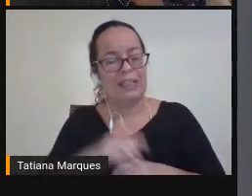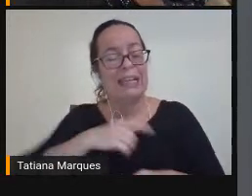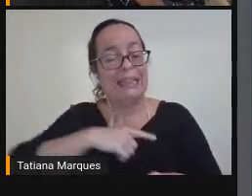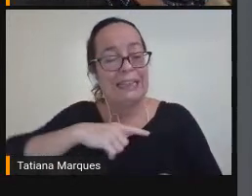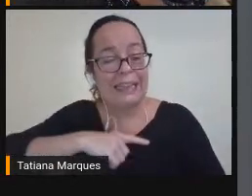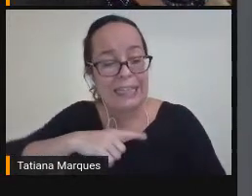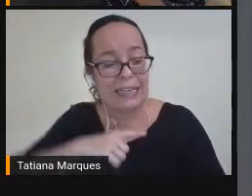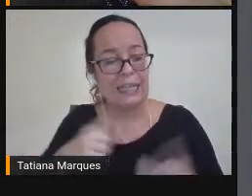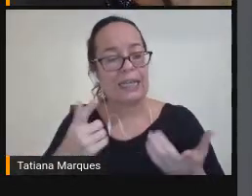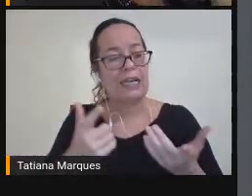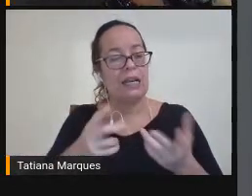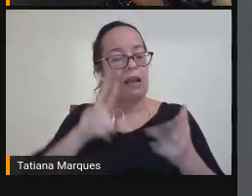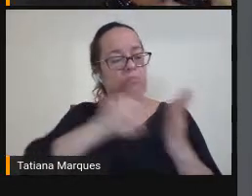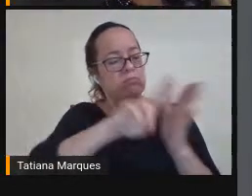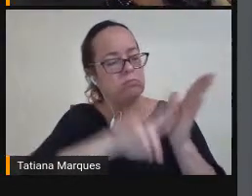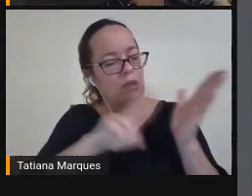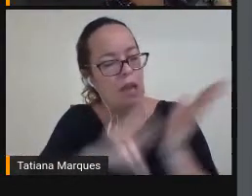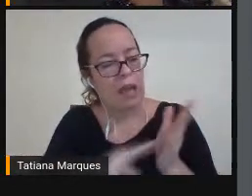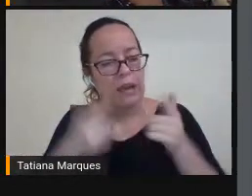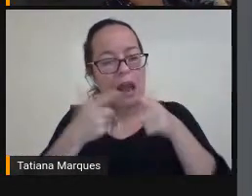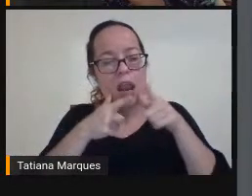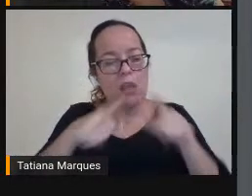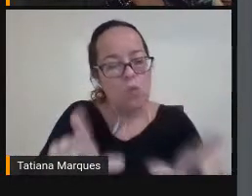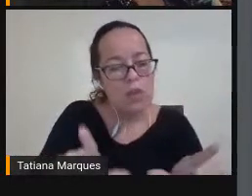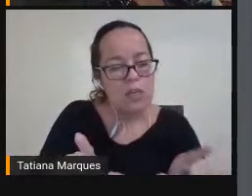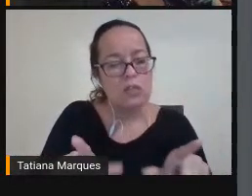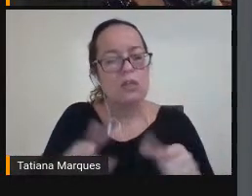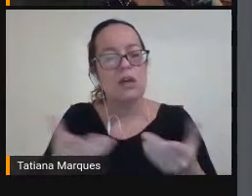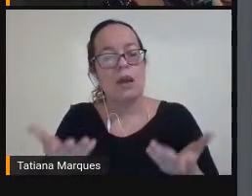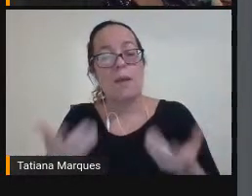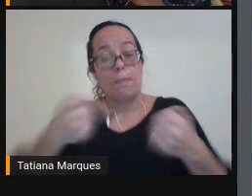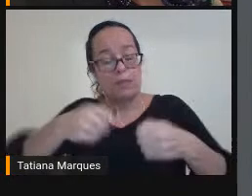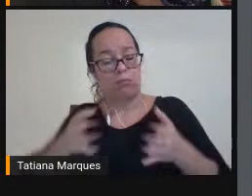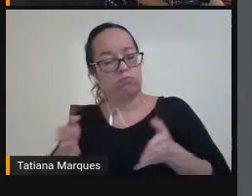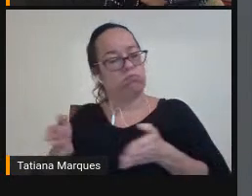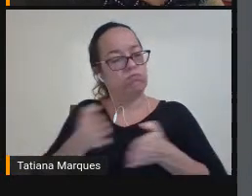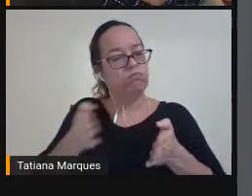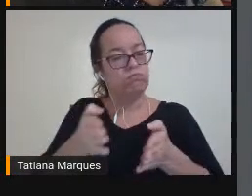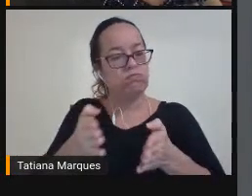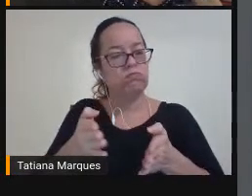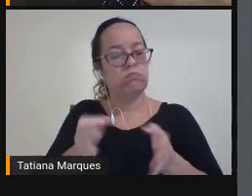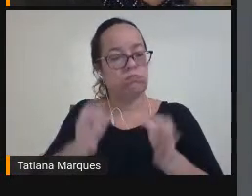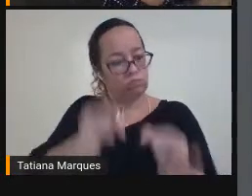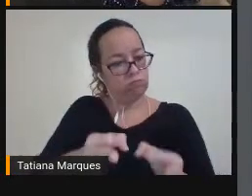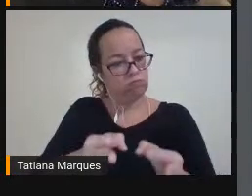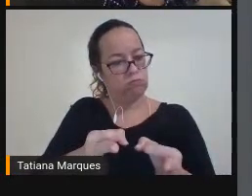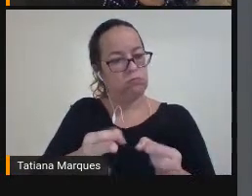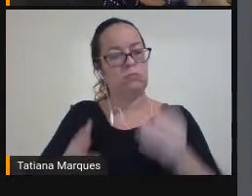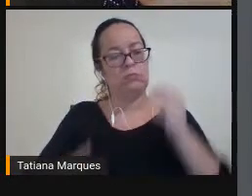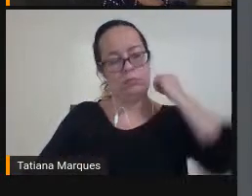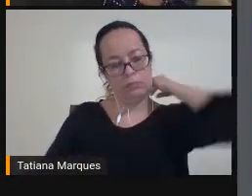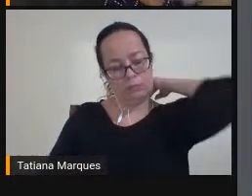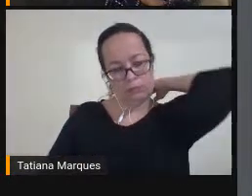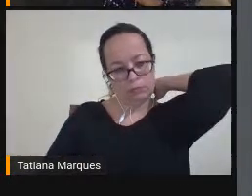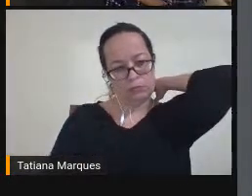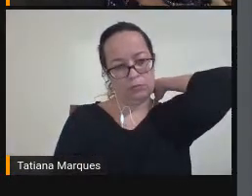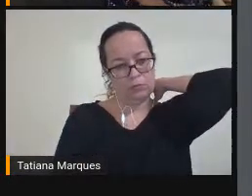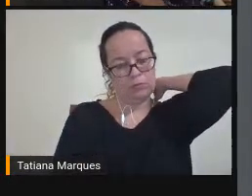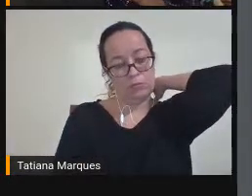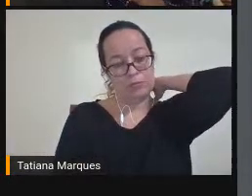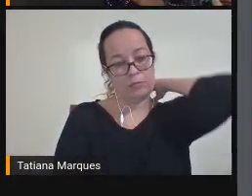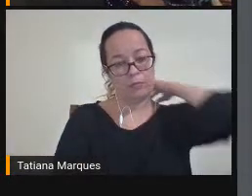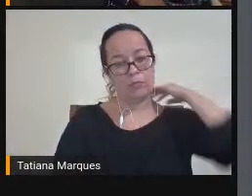Linguísticas Que precisam Ser seguidas Né? Então Todo Todo